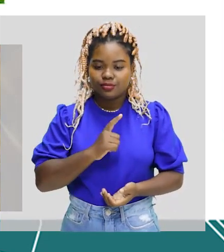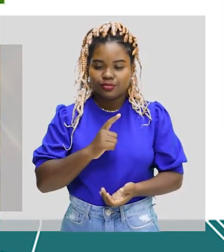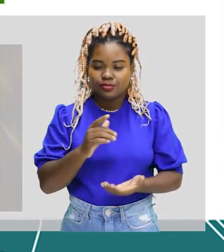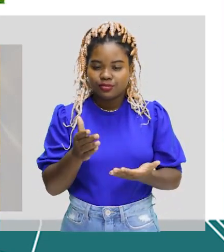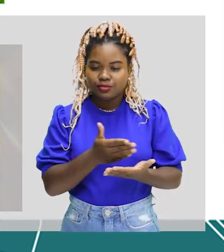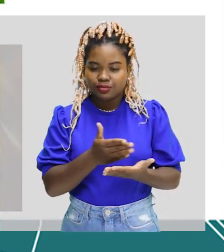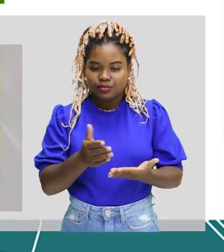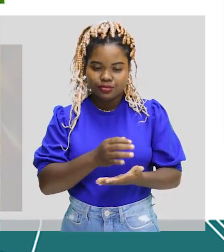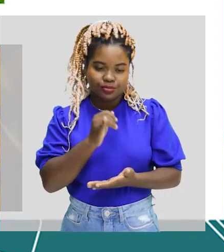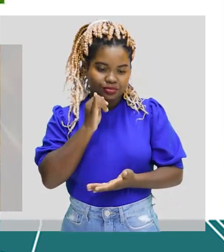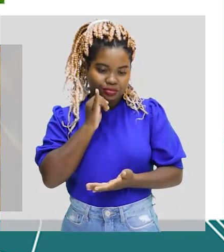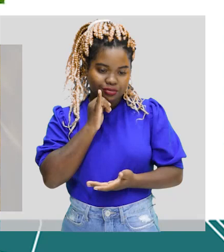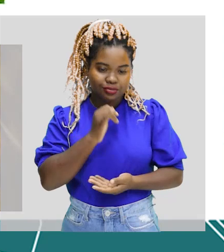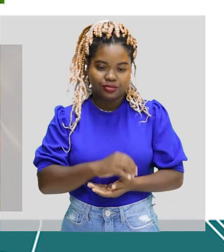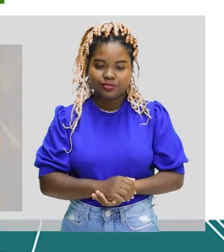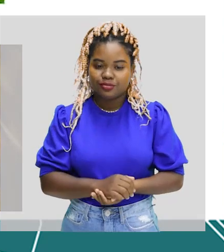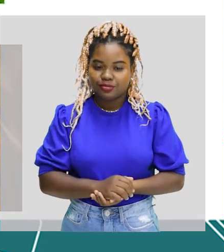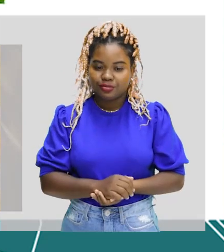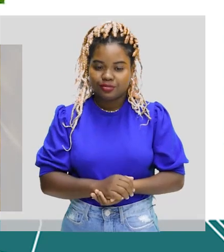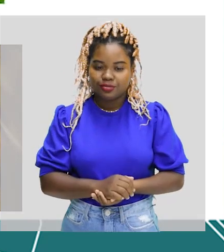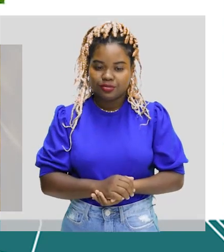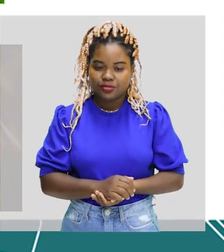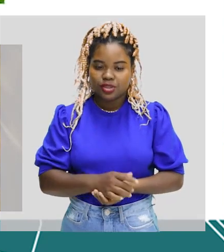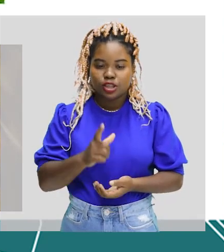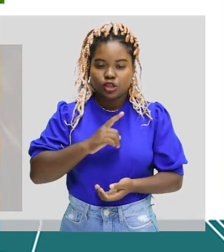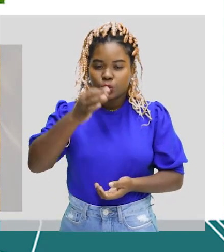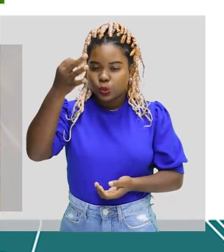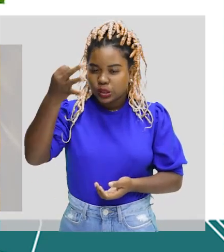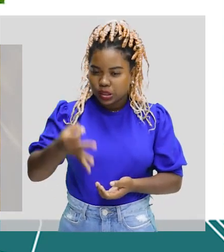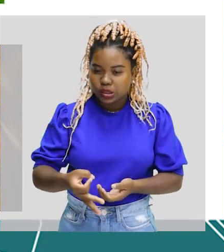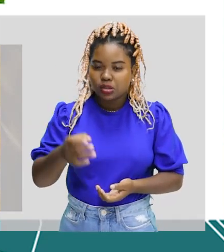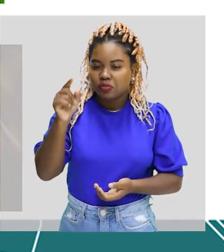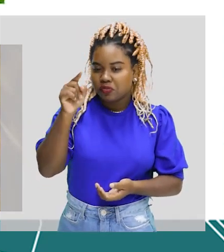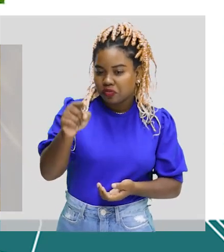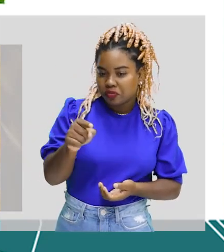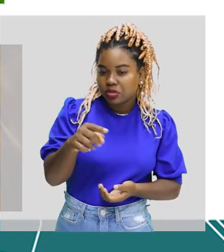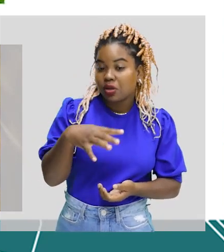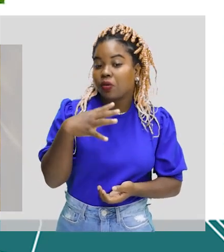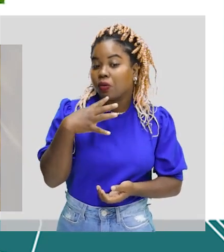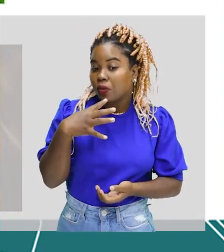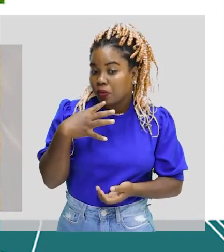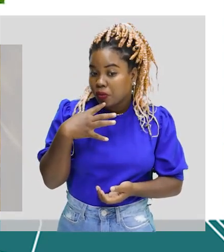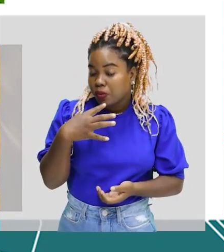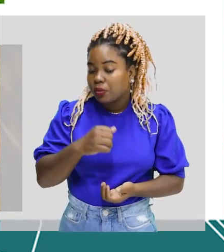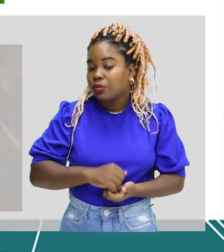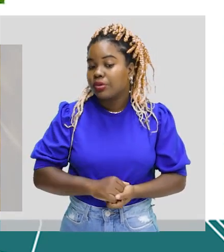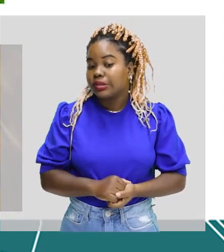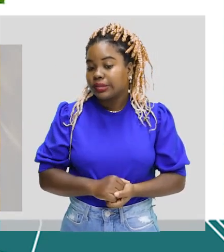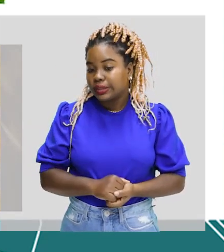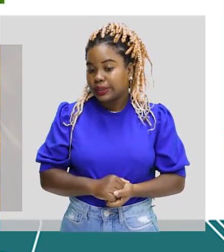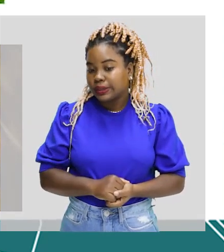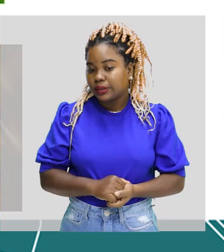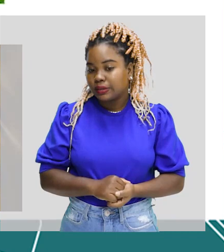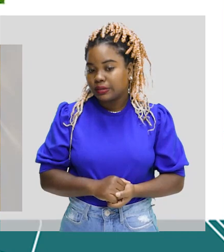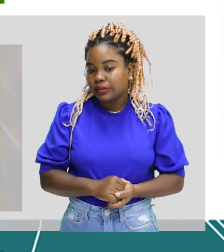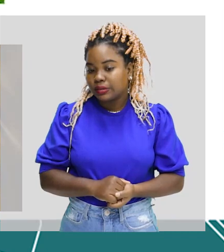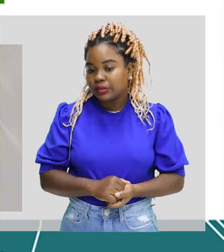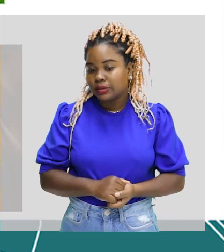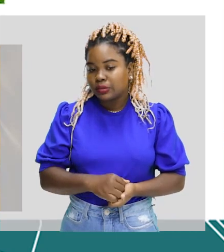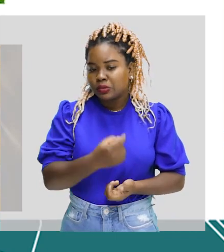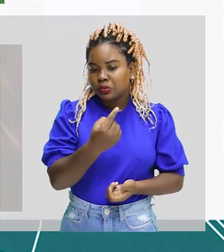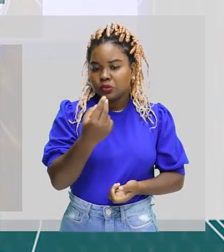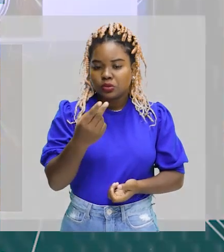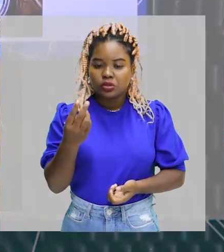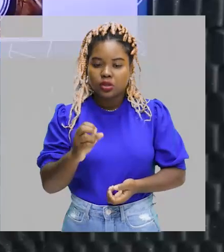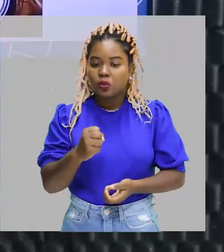exemplos. Com certeza, você já se deparou com eles, um, dois ou então todos.